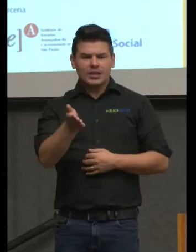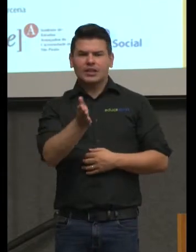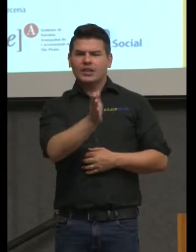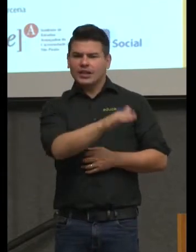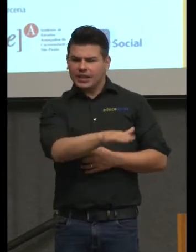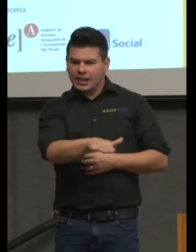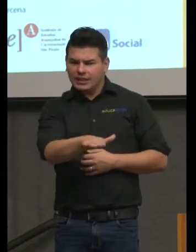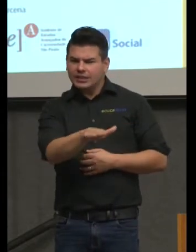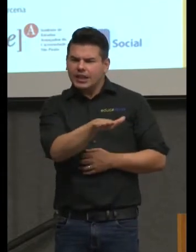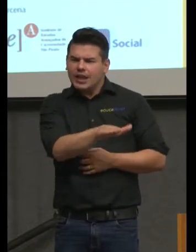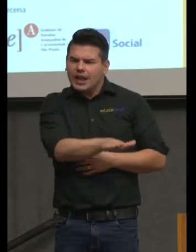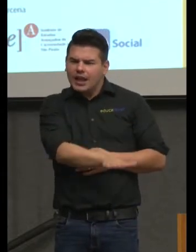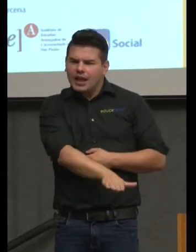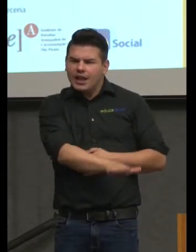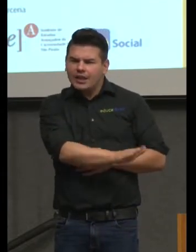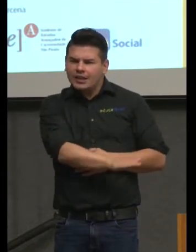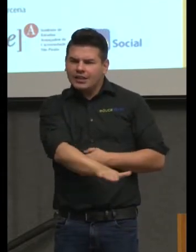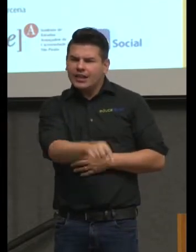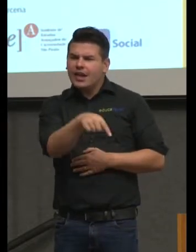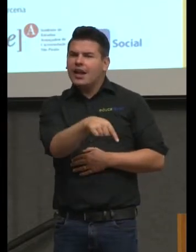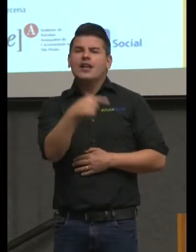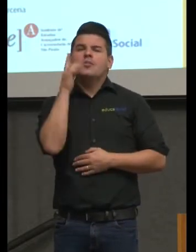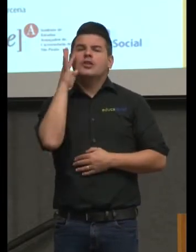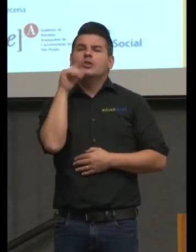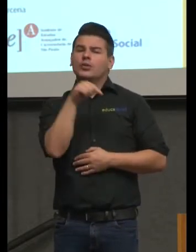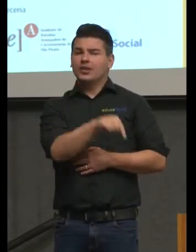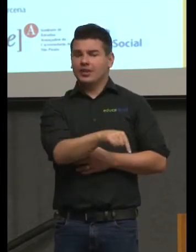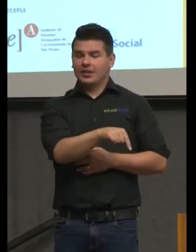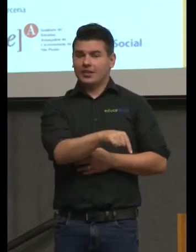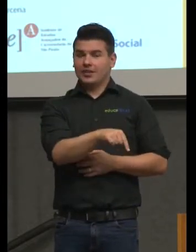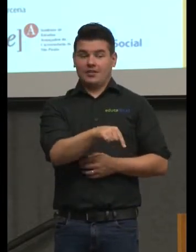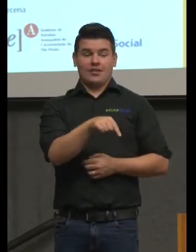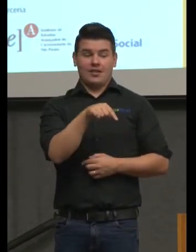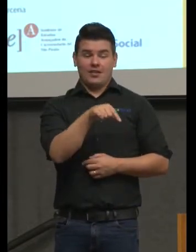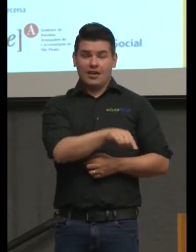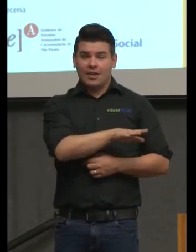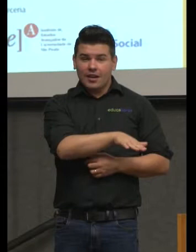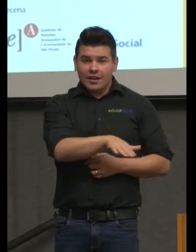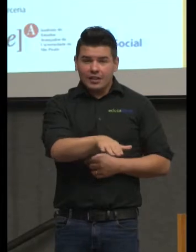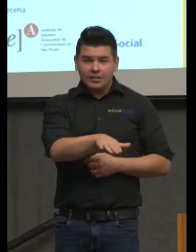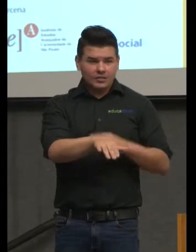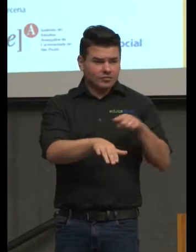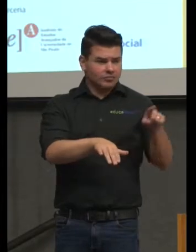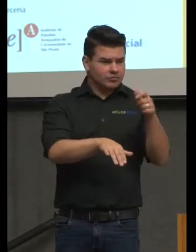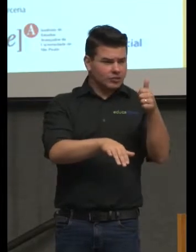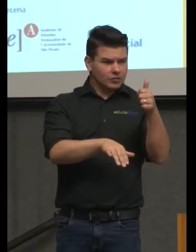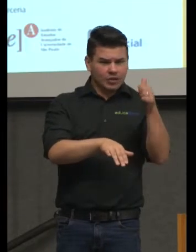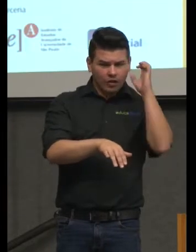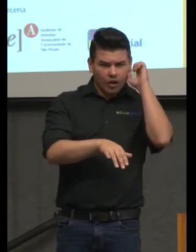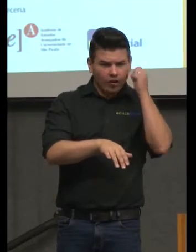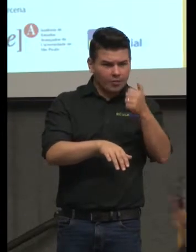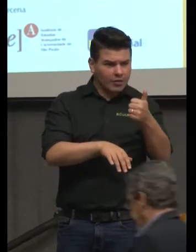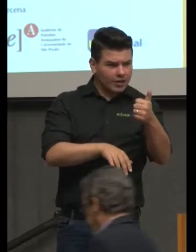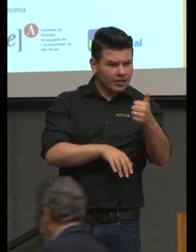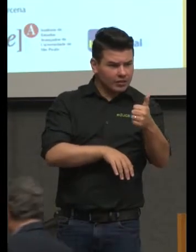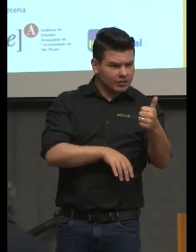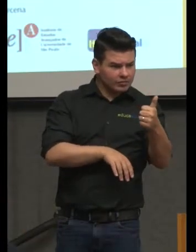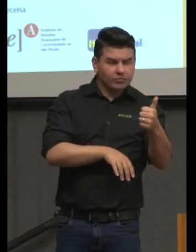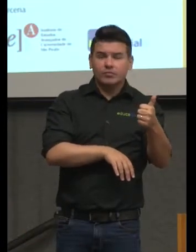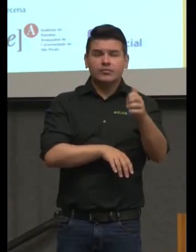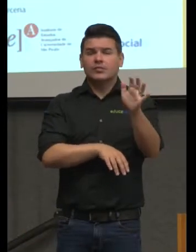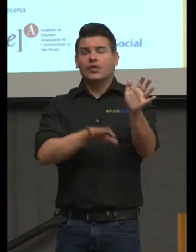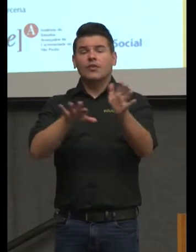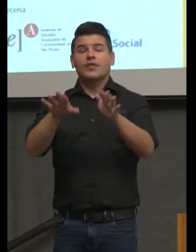na perspectiva dela se escuta bem tá bom a criança pequena na